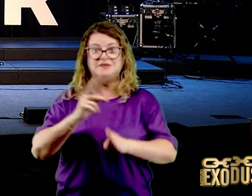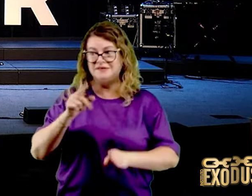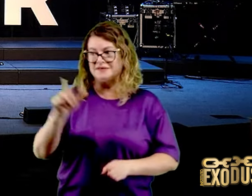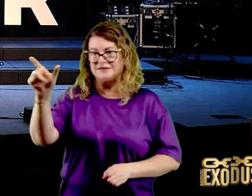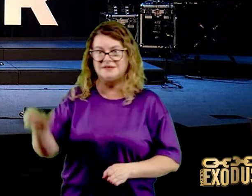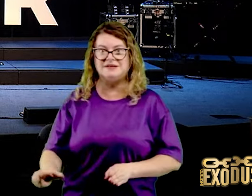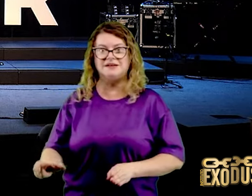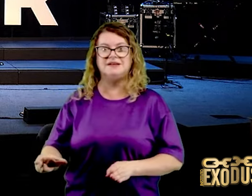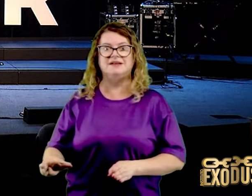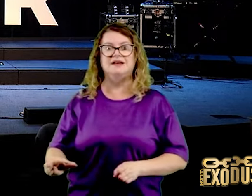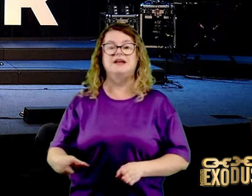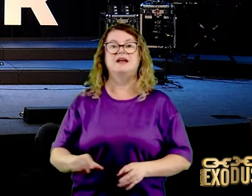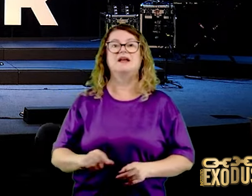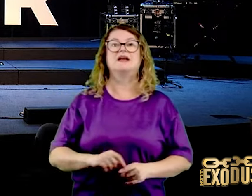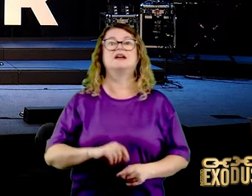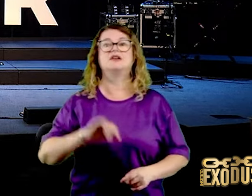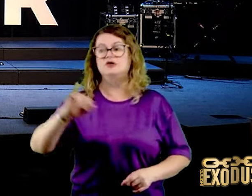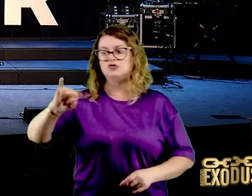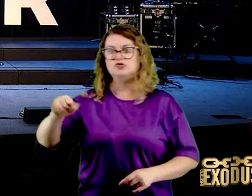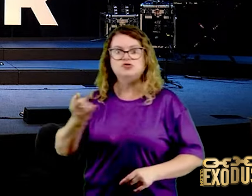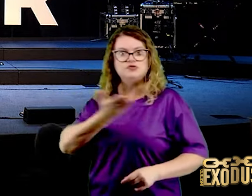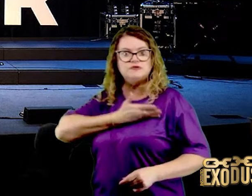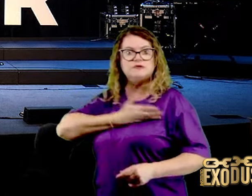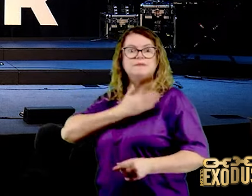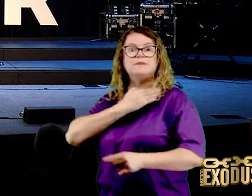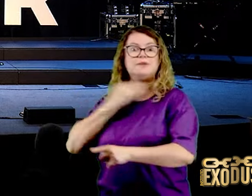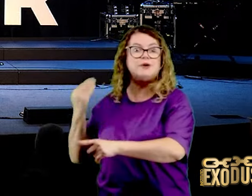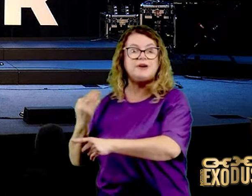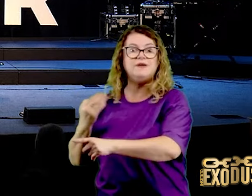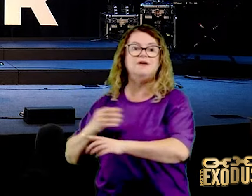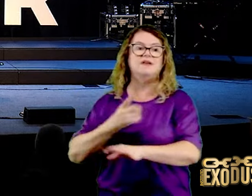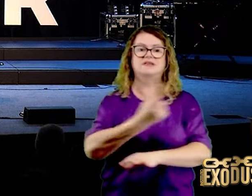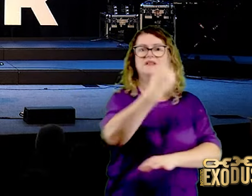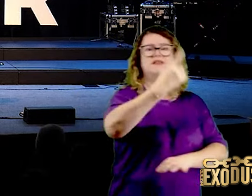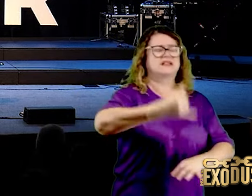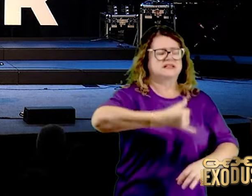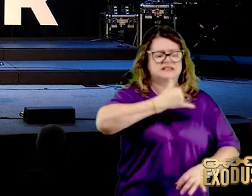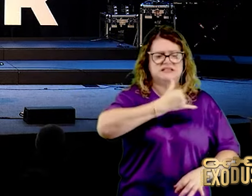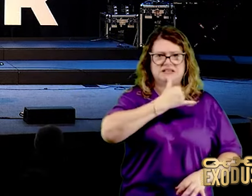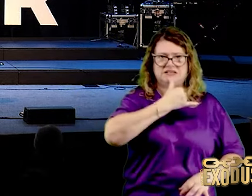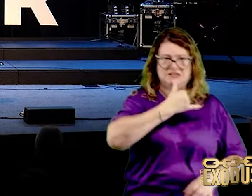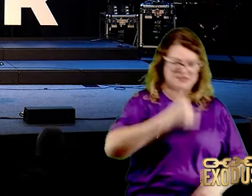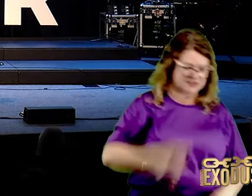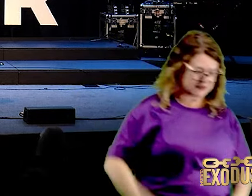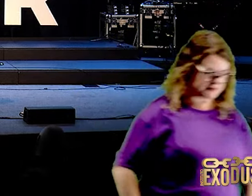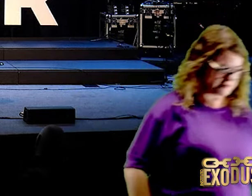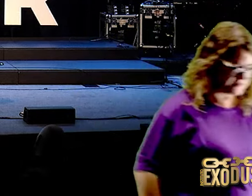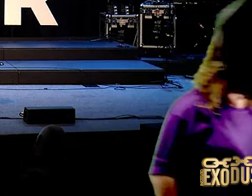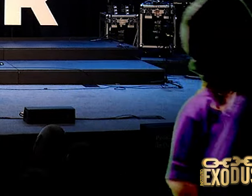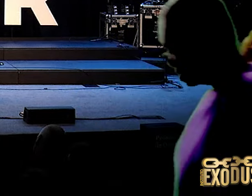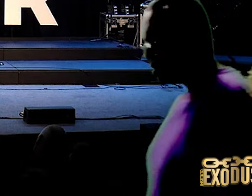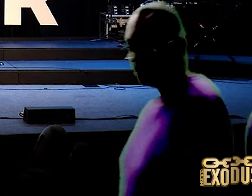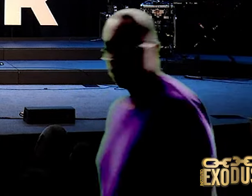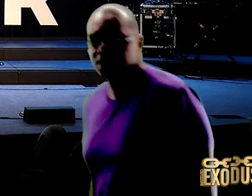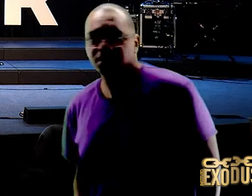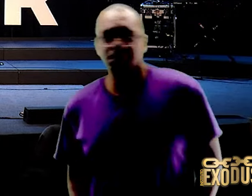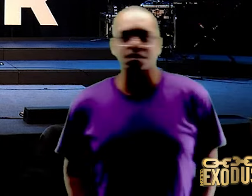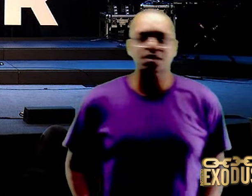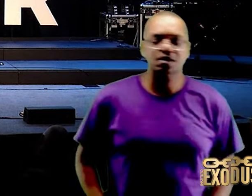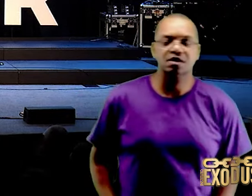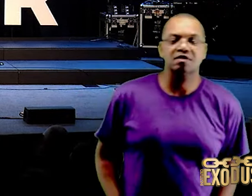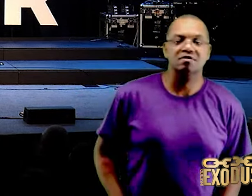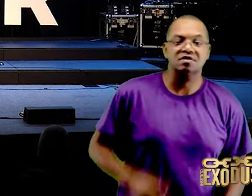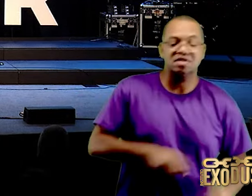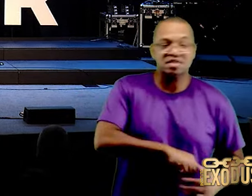o amor das mulheres, caíram os guerreiros, lembra que a gente estava armado até os dentes? As armas de guerra